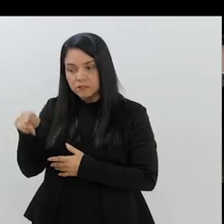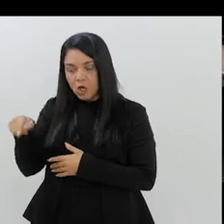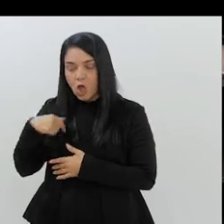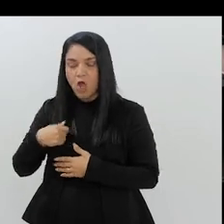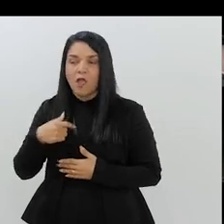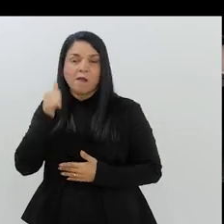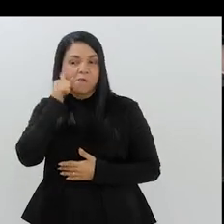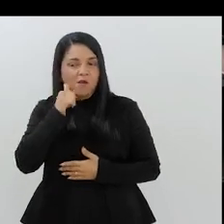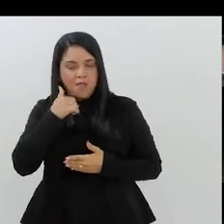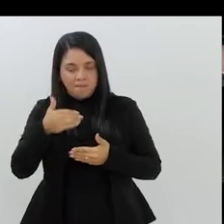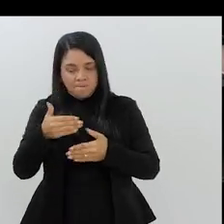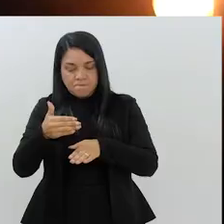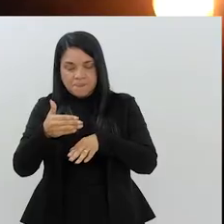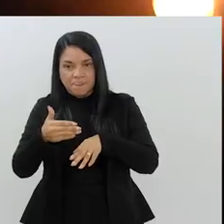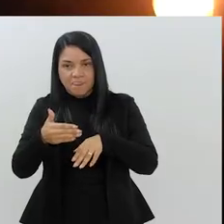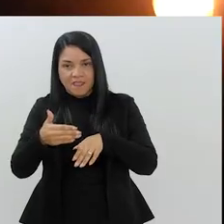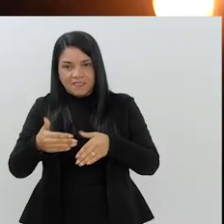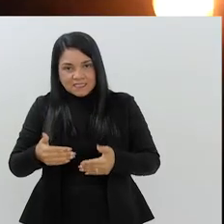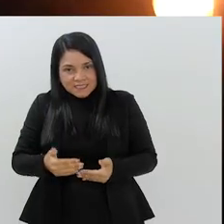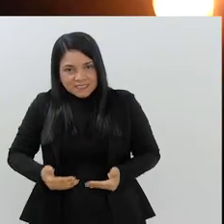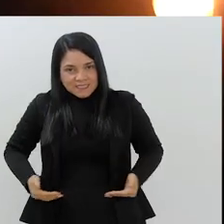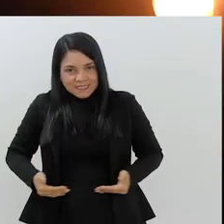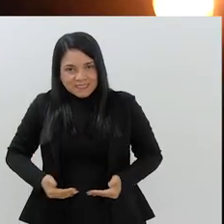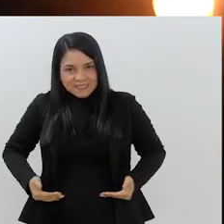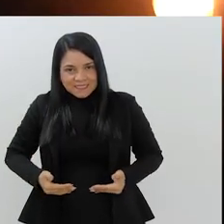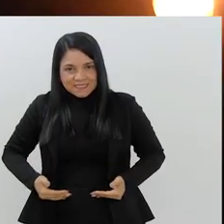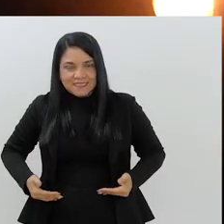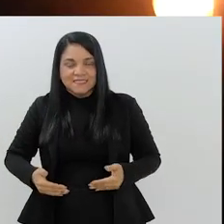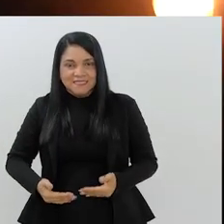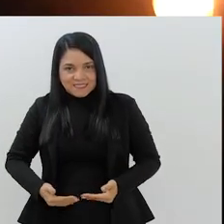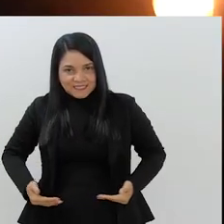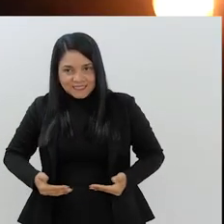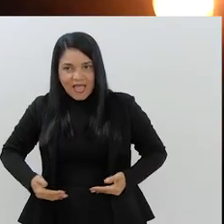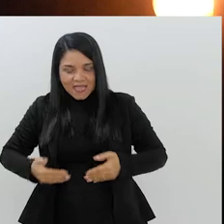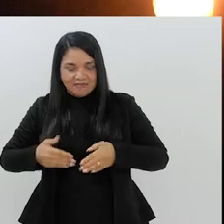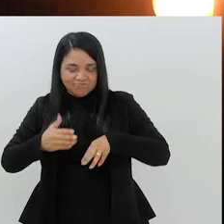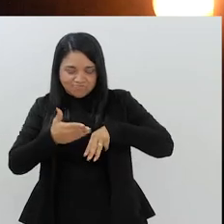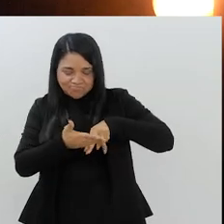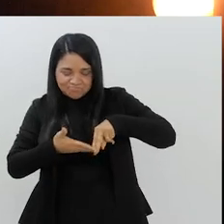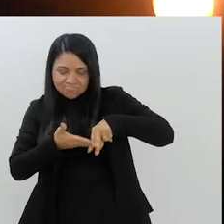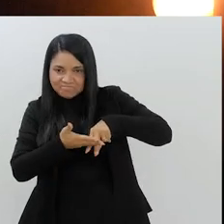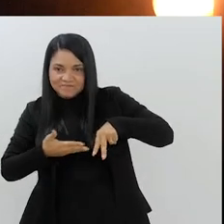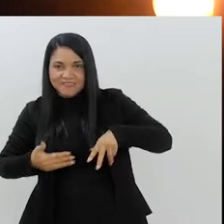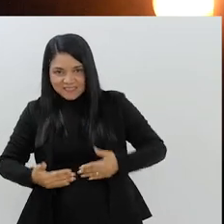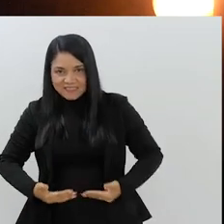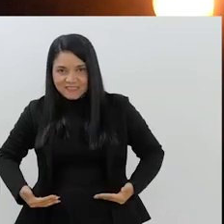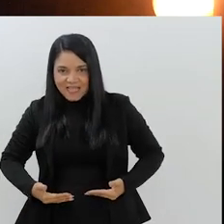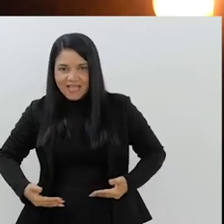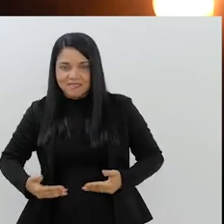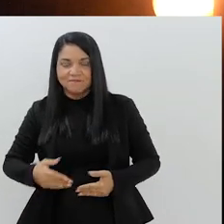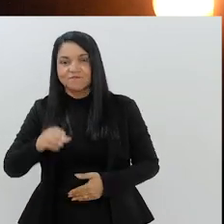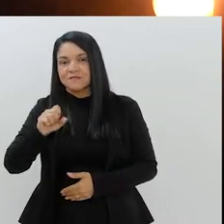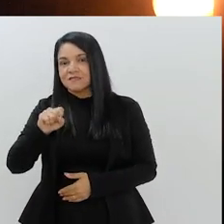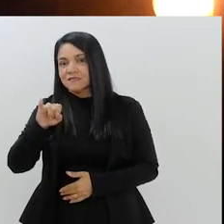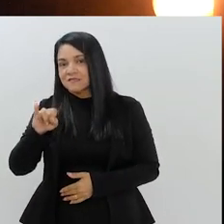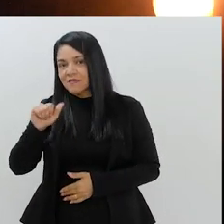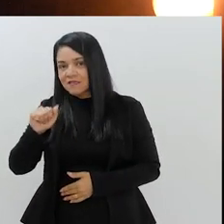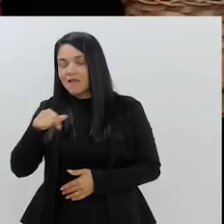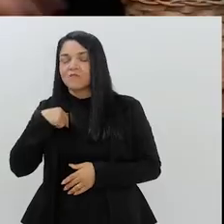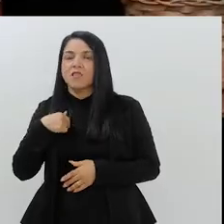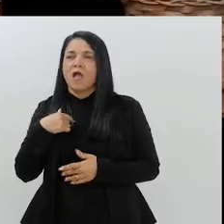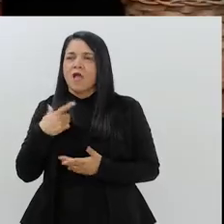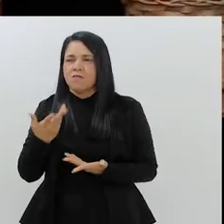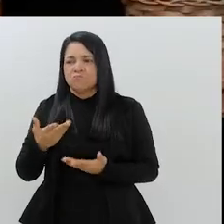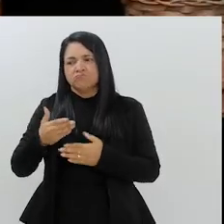para a Missa com uma saia aqui, tem que sentar agora na parte de trás, porque... Você deu essa ideia? Porque dei e funcionou,